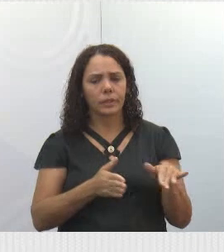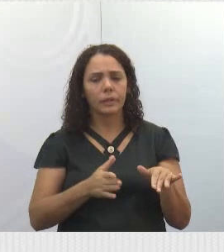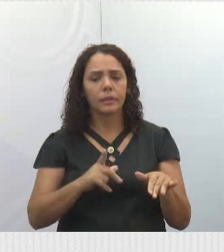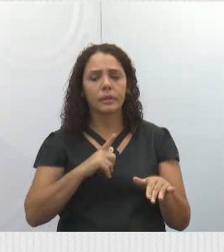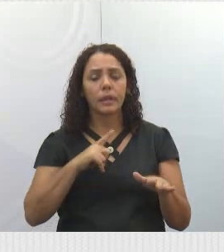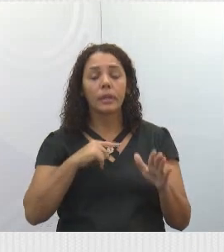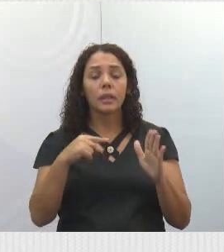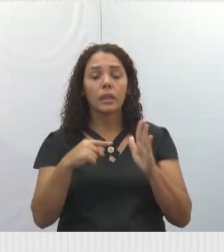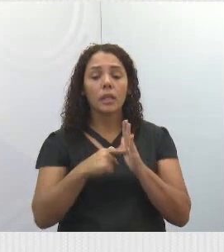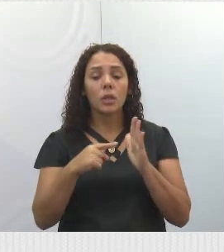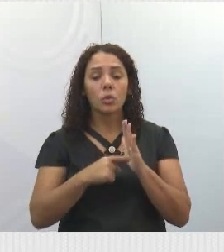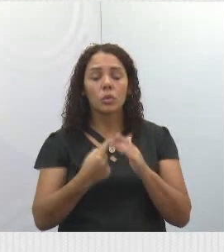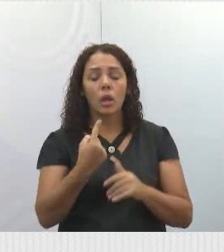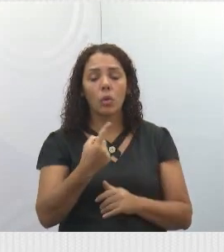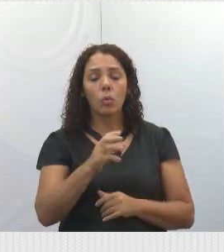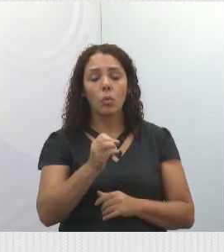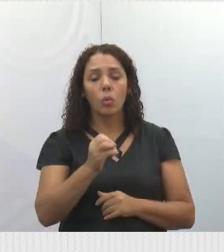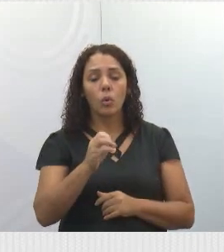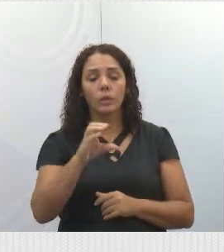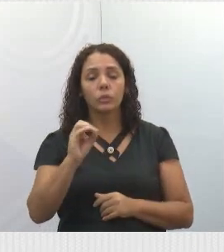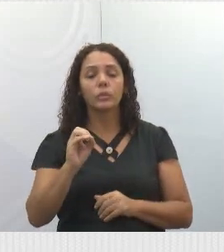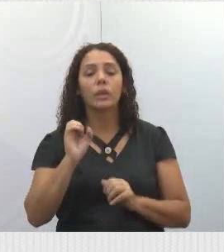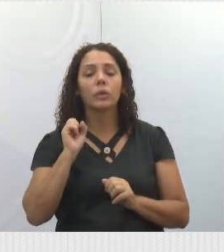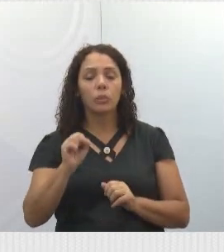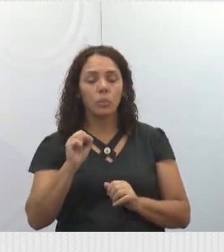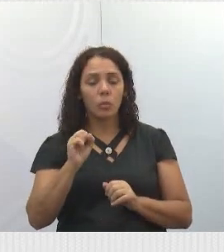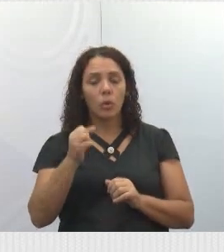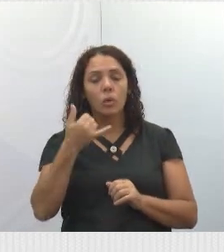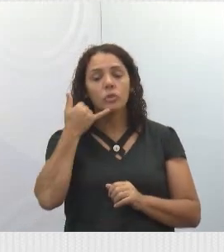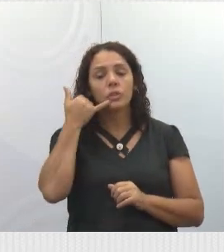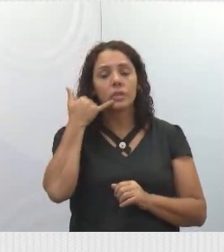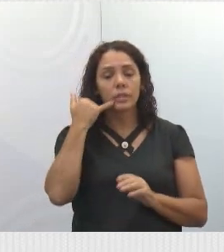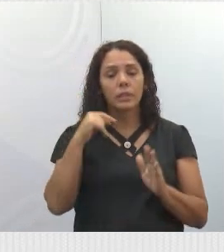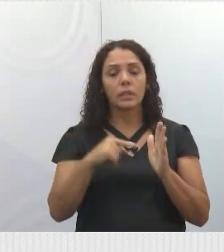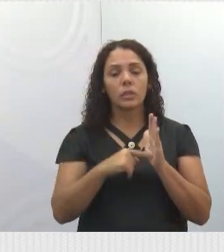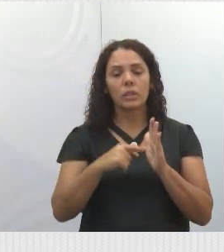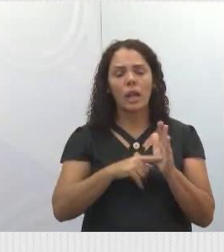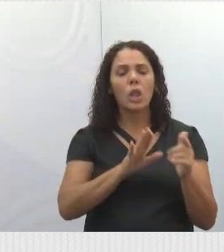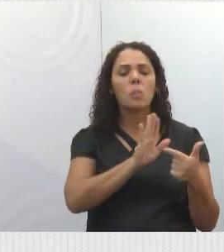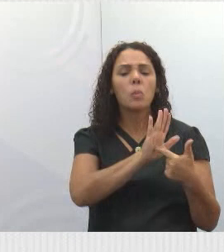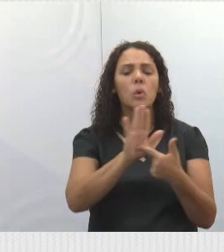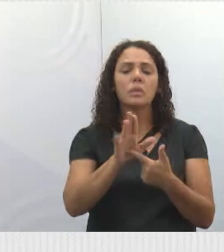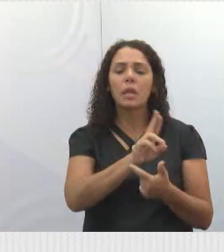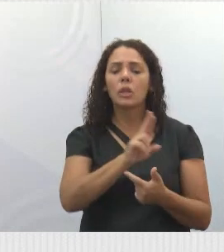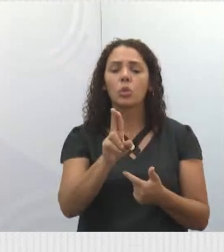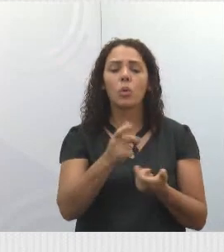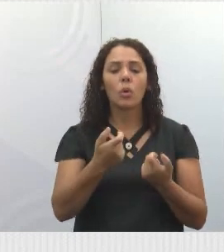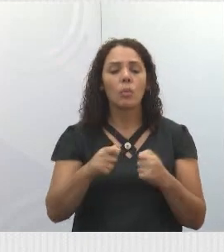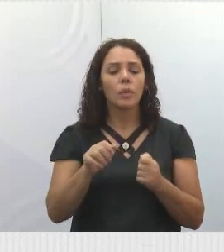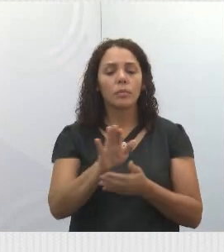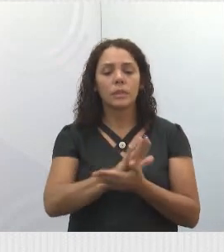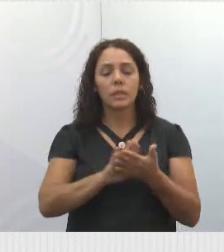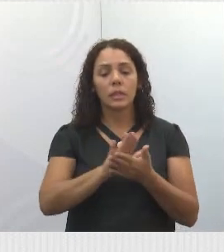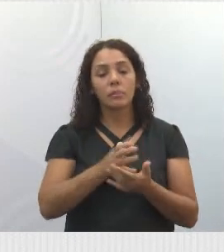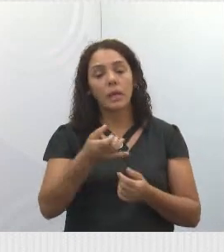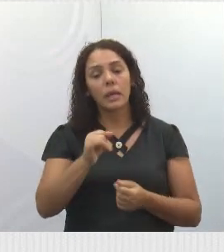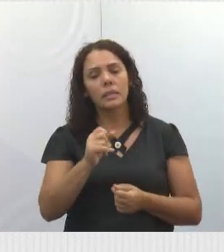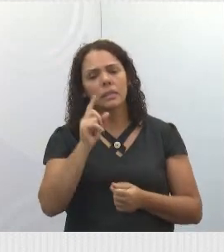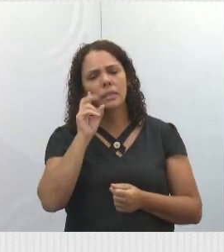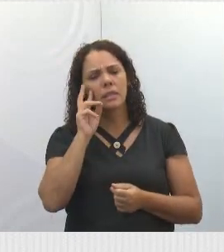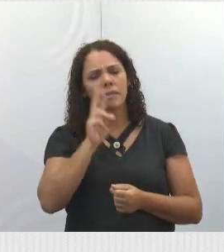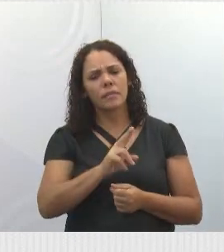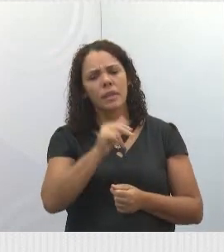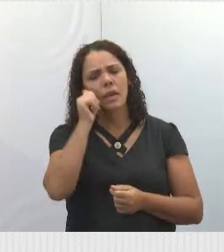180, você pode discar e fazer a sua denúncia. Não precisa se identificar, mas denuncie. Se você ouviu uma mulher